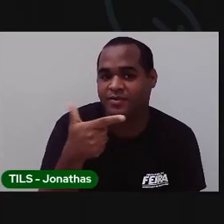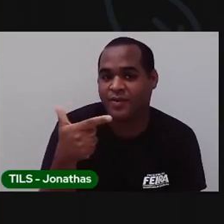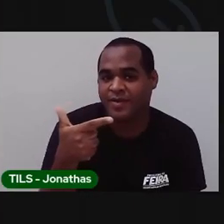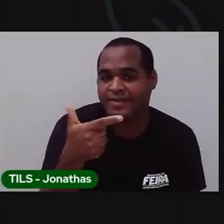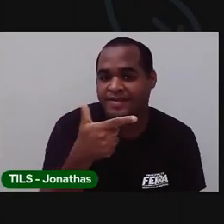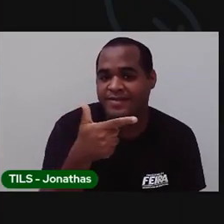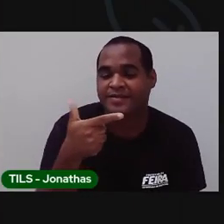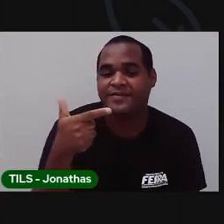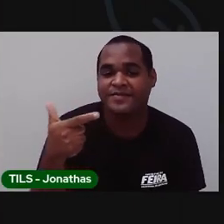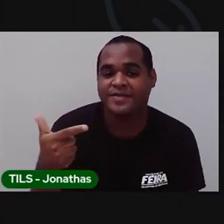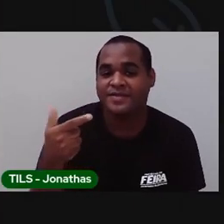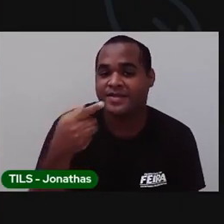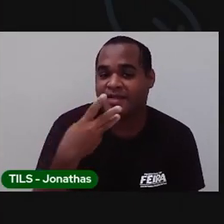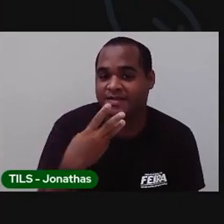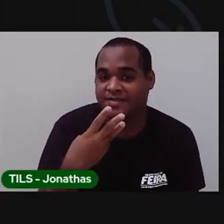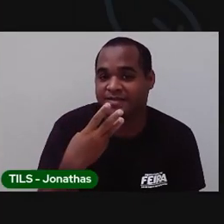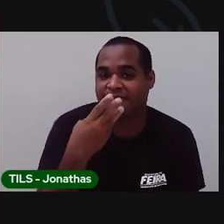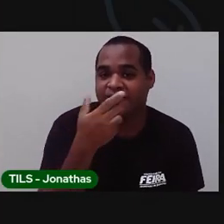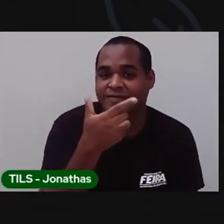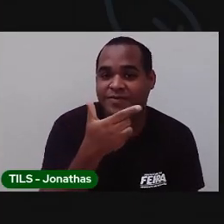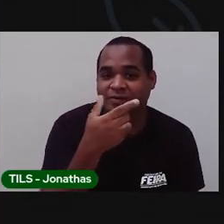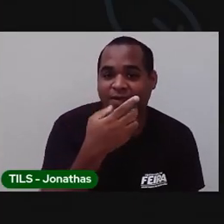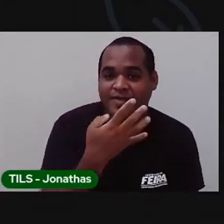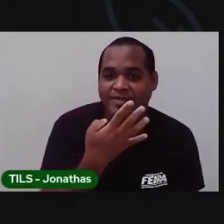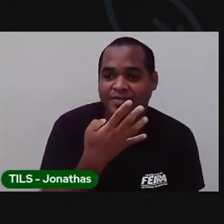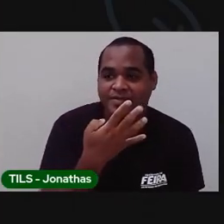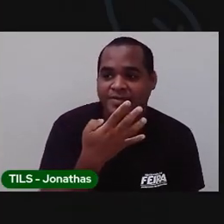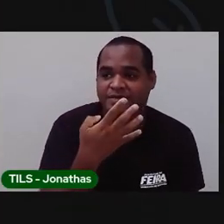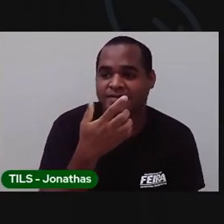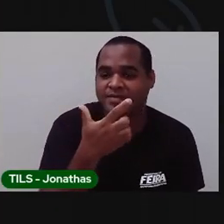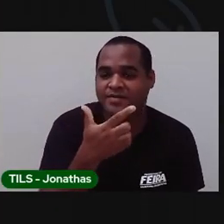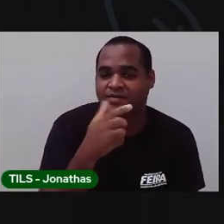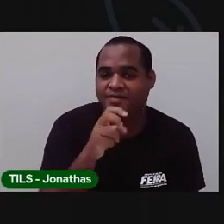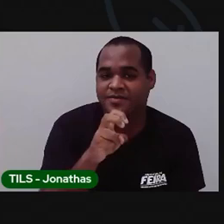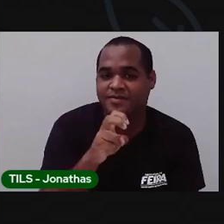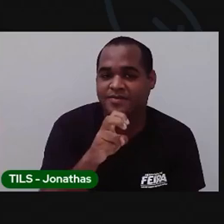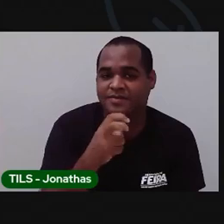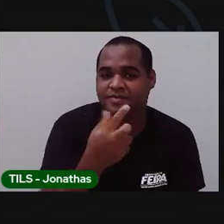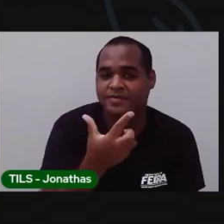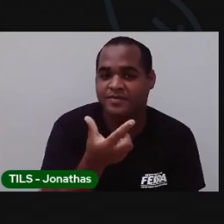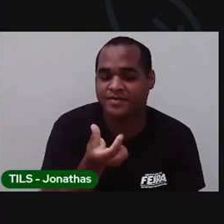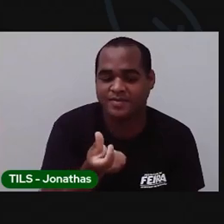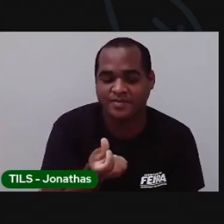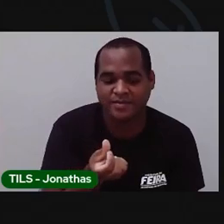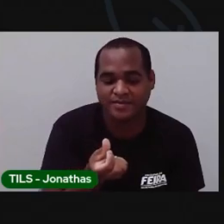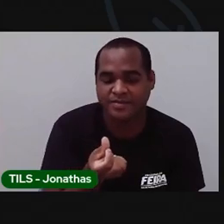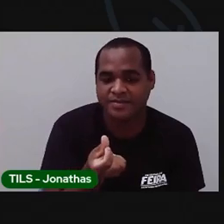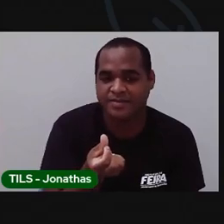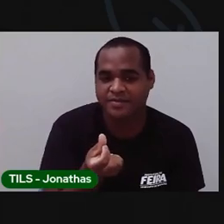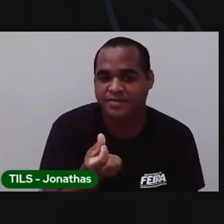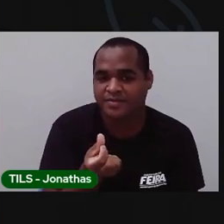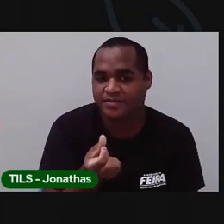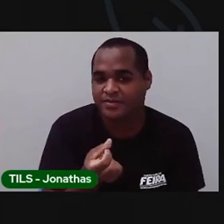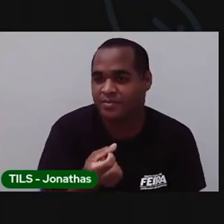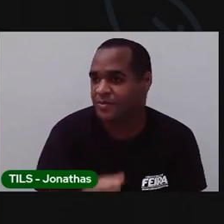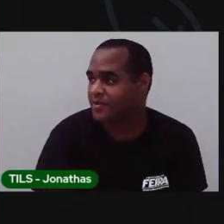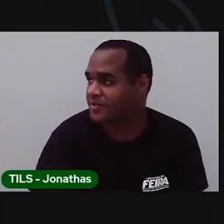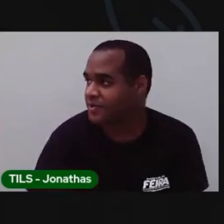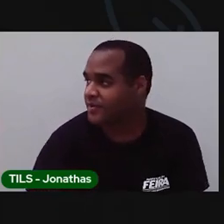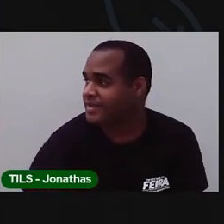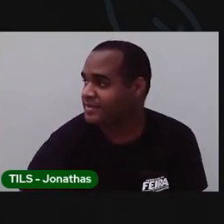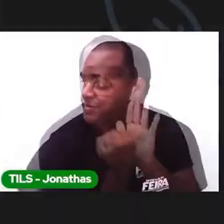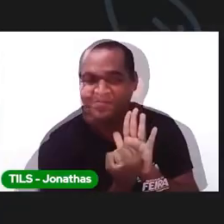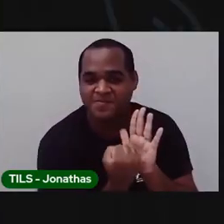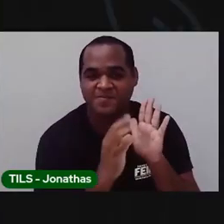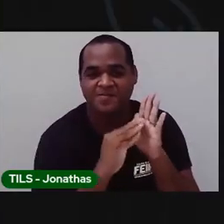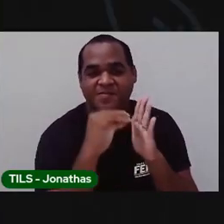22, 23, 24, 25 e 26. Olha